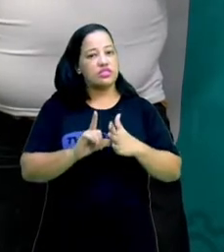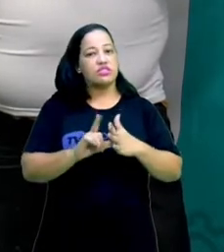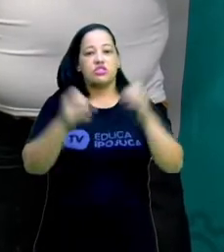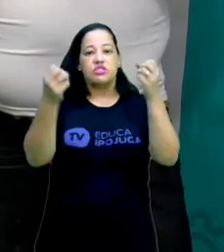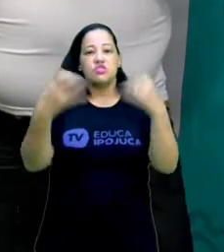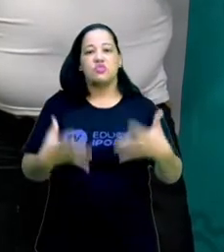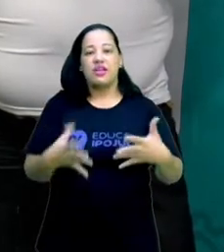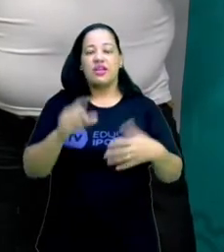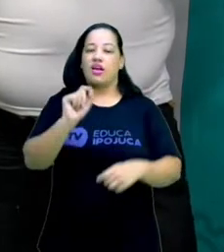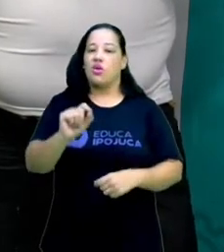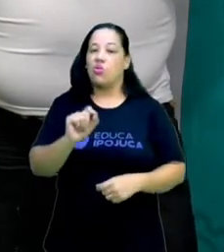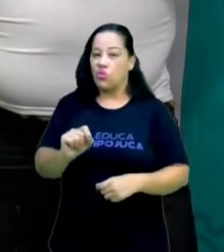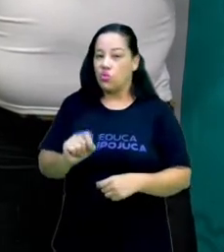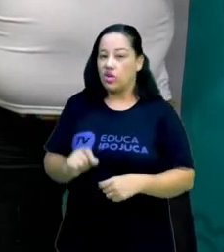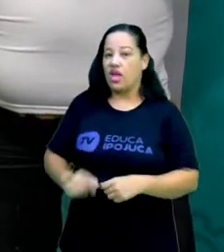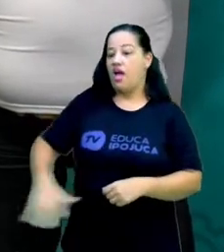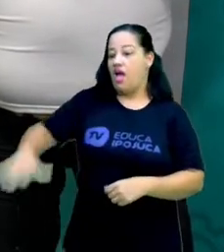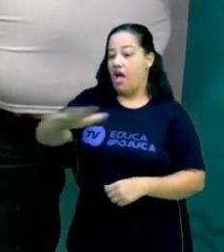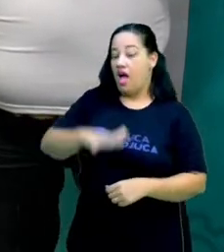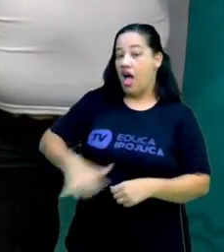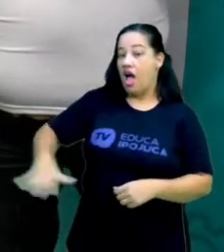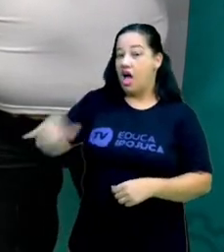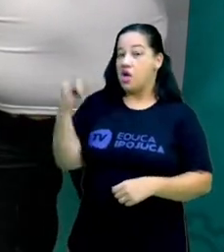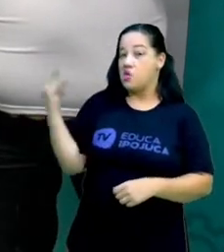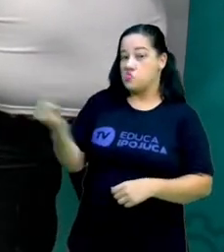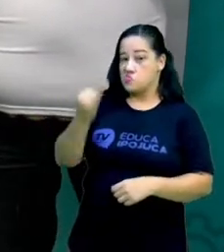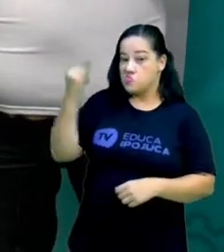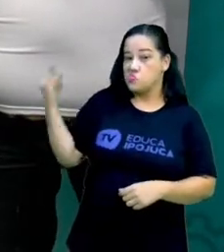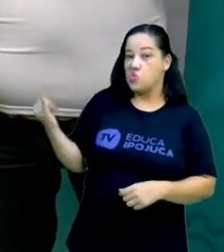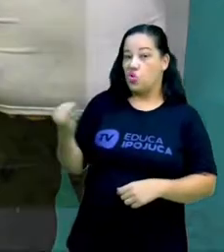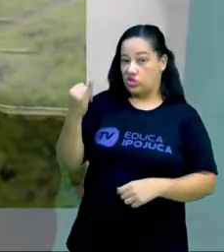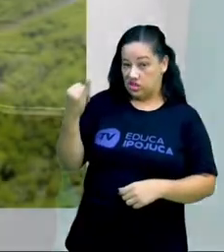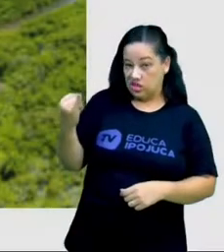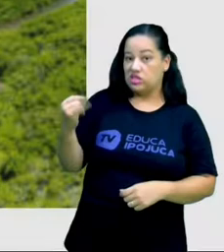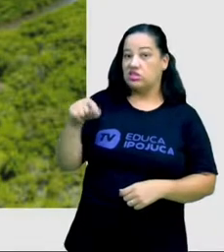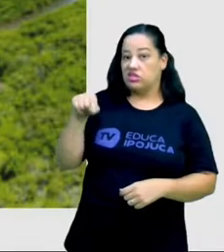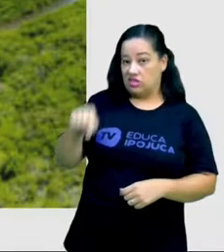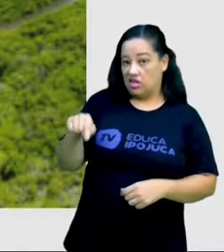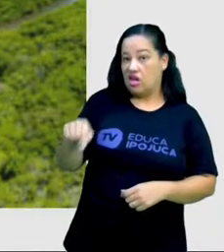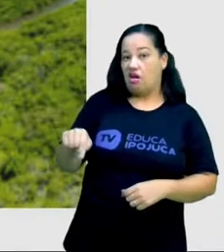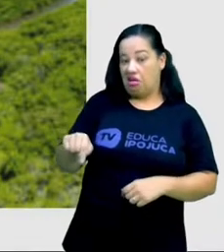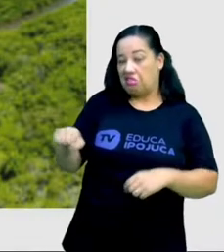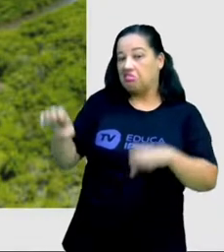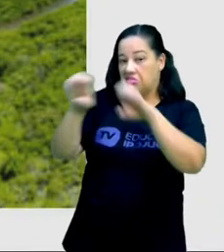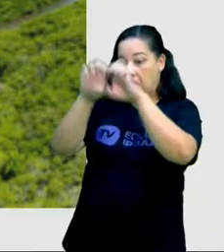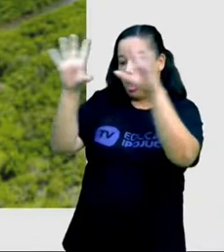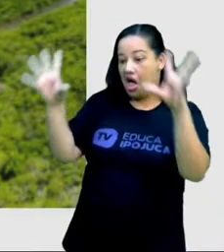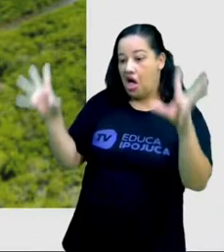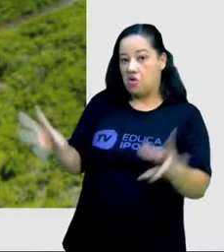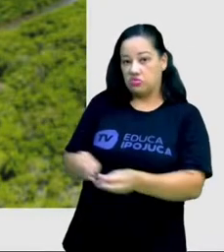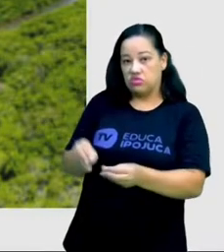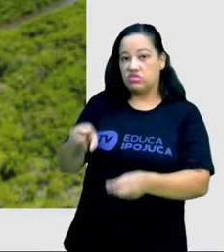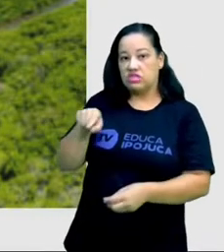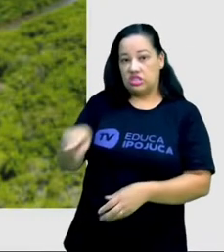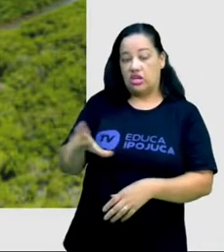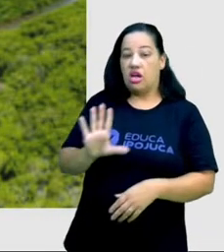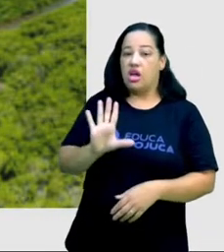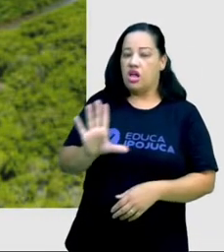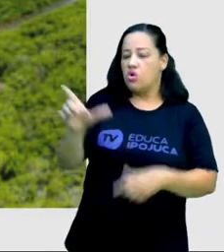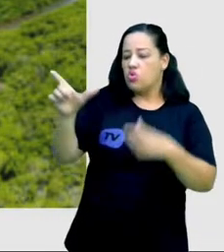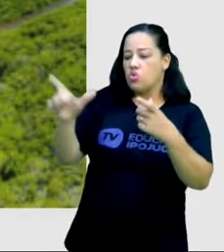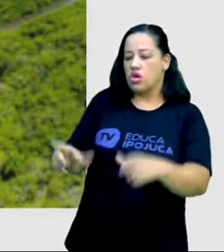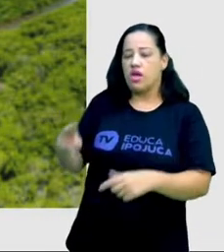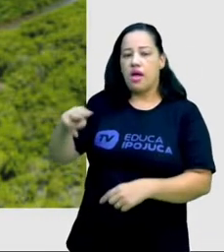área de relevante interesse ecológico, chamada de área. Essa área vai ficar lá em Merepe, em Ipojuca.